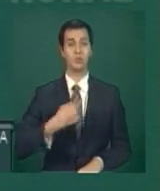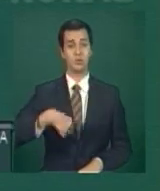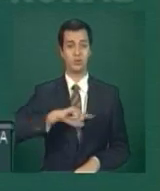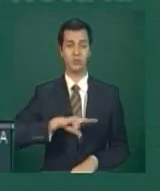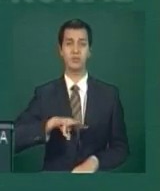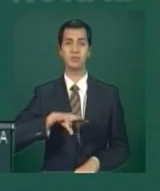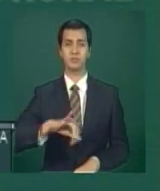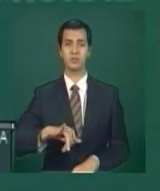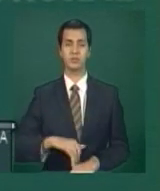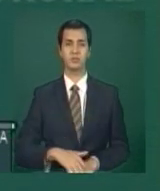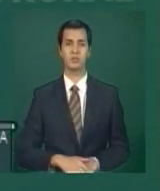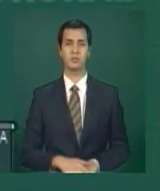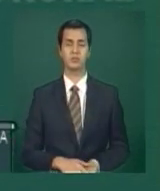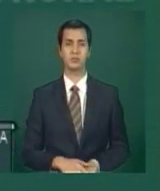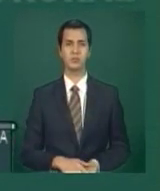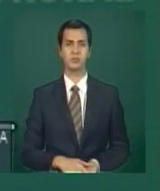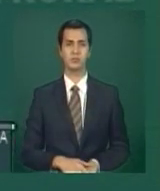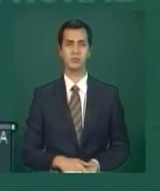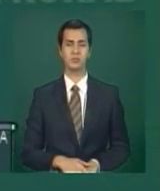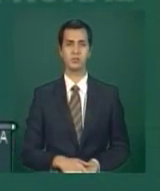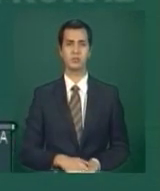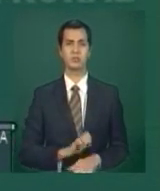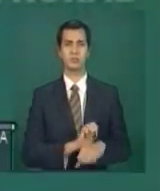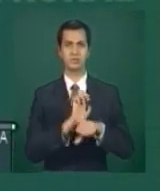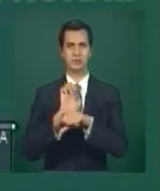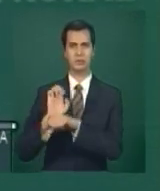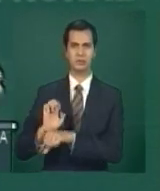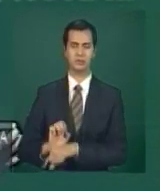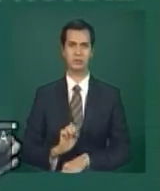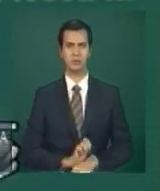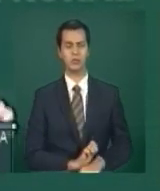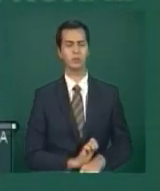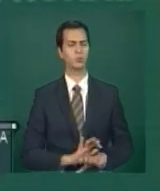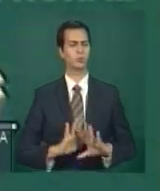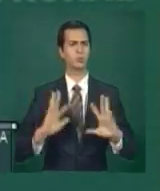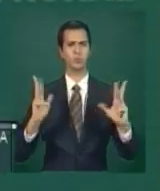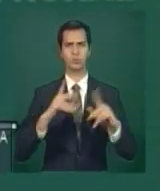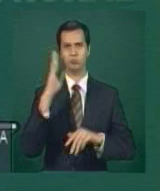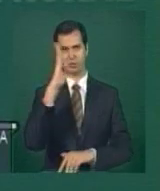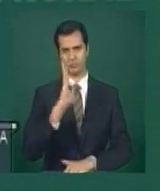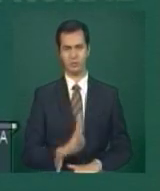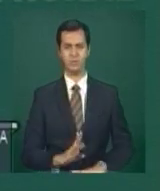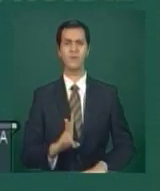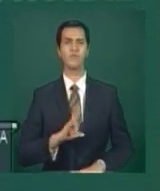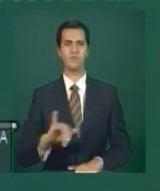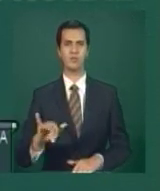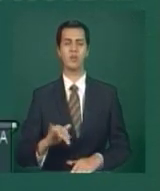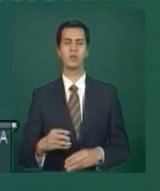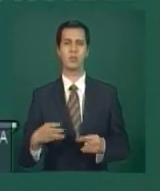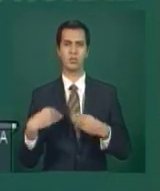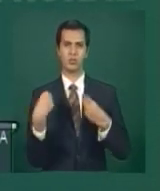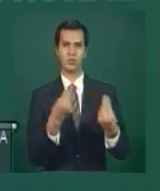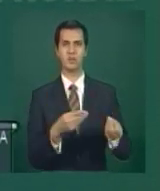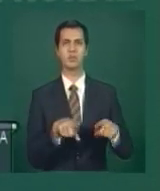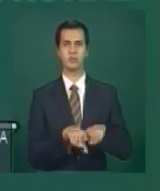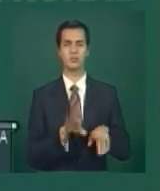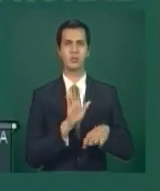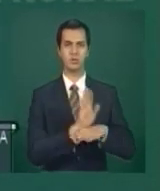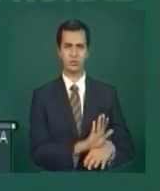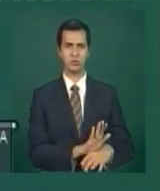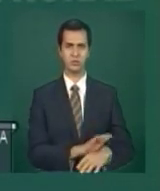nos outros estados também levar essa questão fundamental